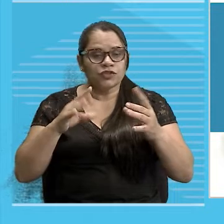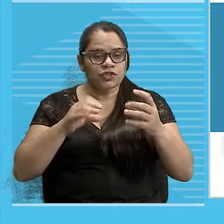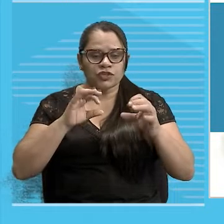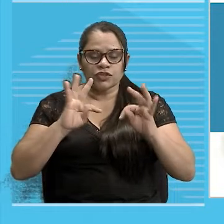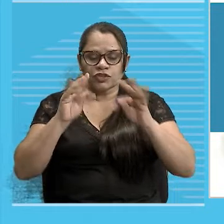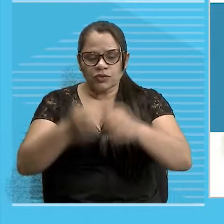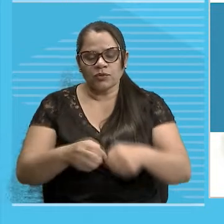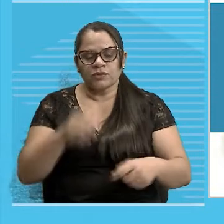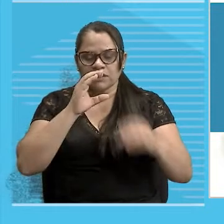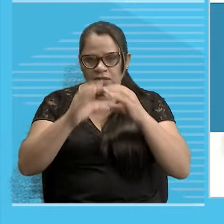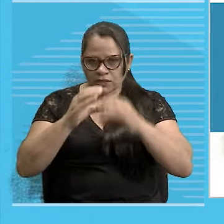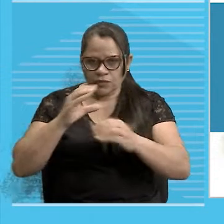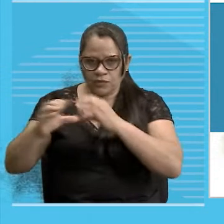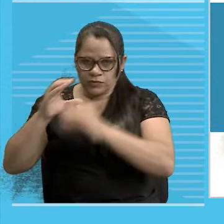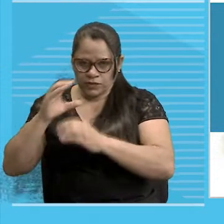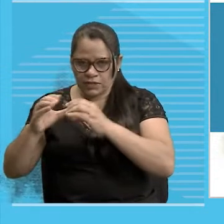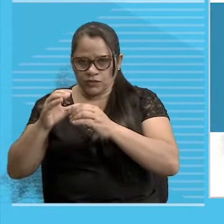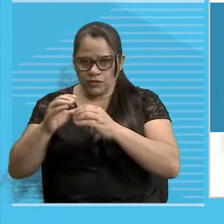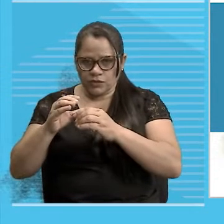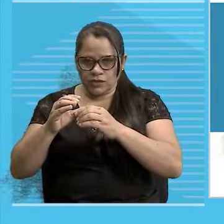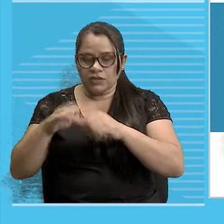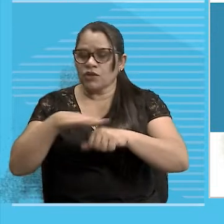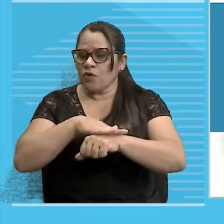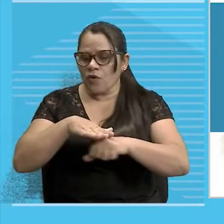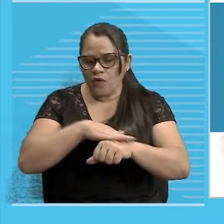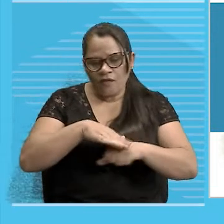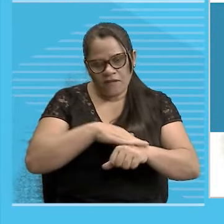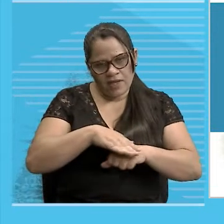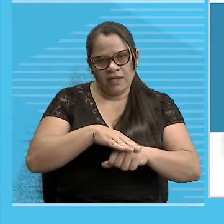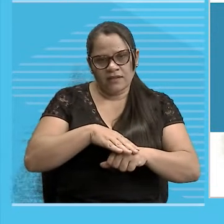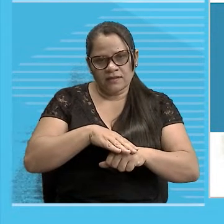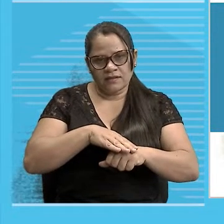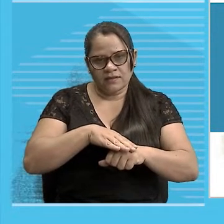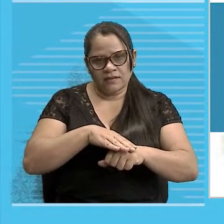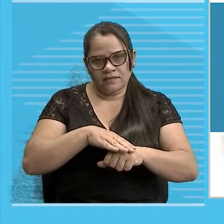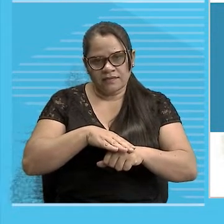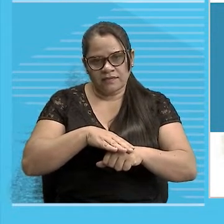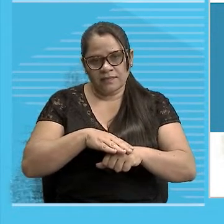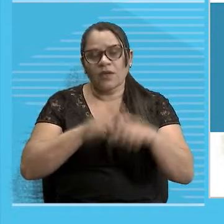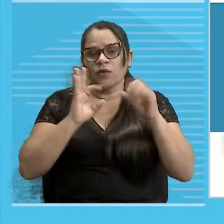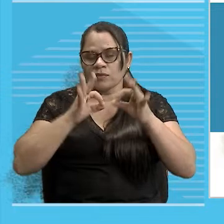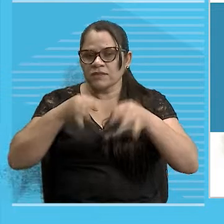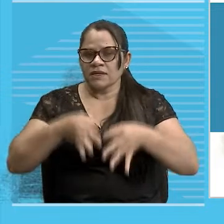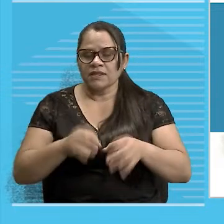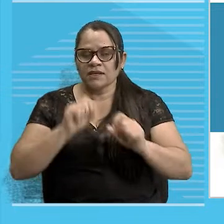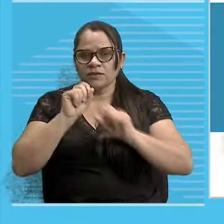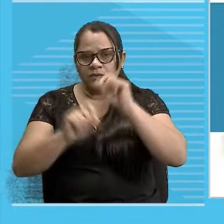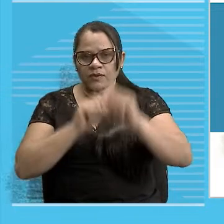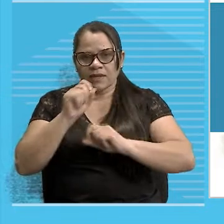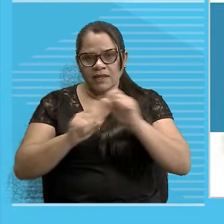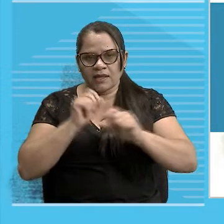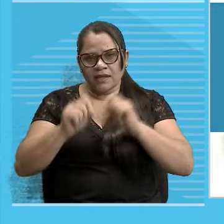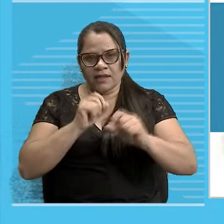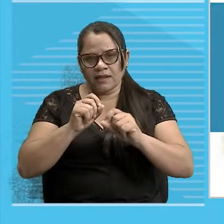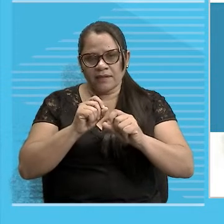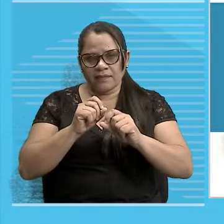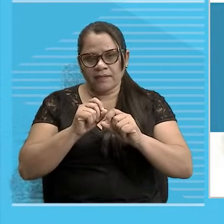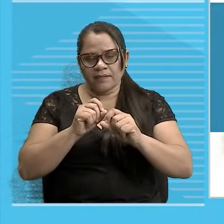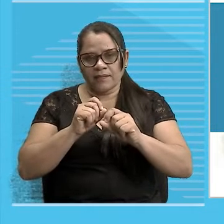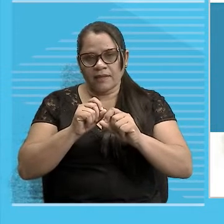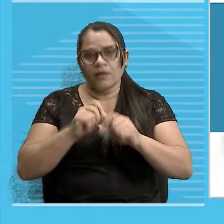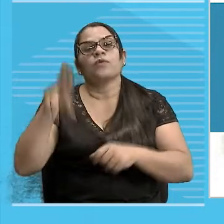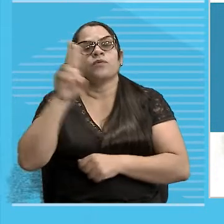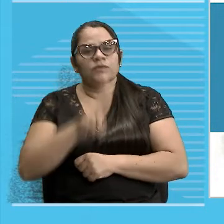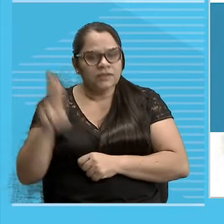a gente procura Evidentemente estabelecer uma comunicação verbal Com certeza De alguma forma a gente vai utilizar